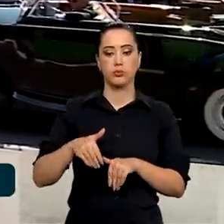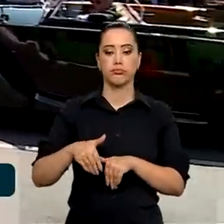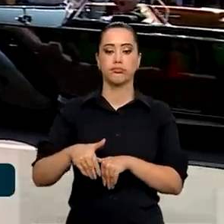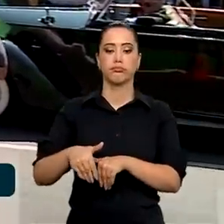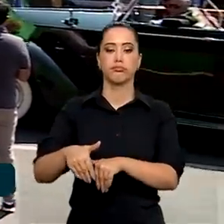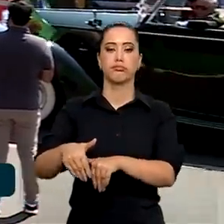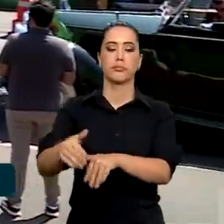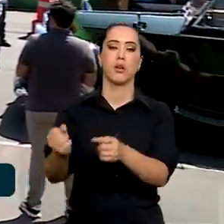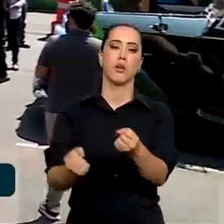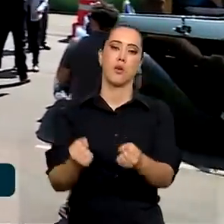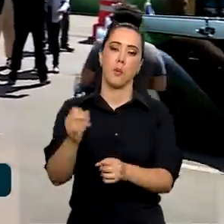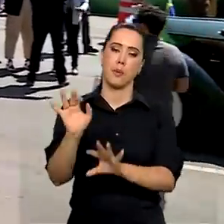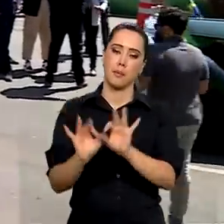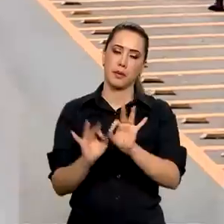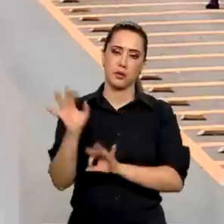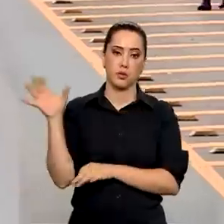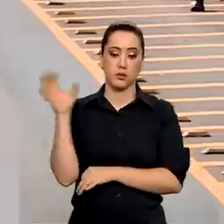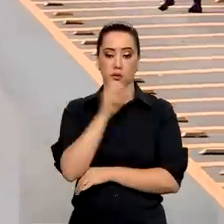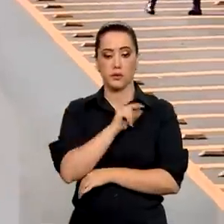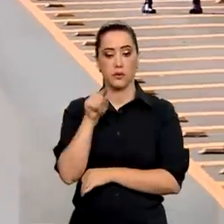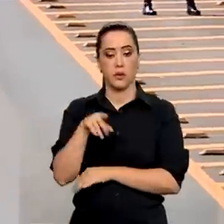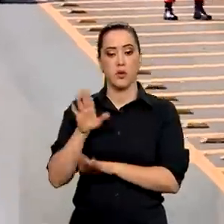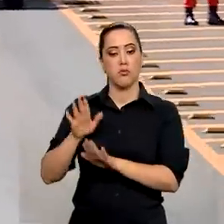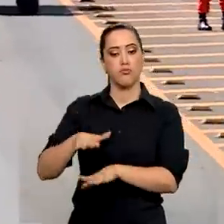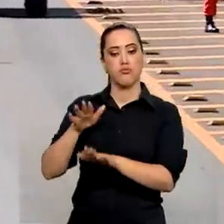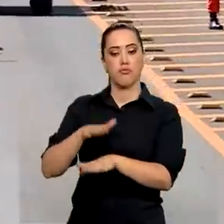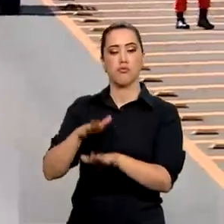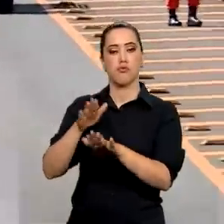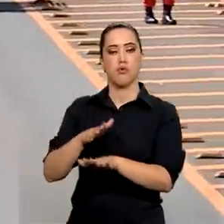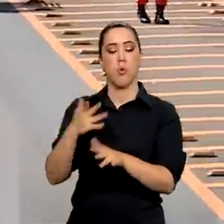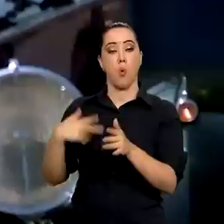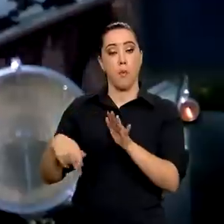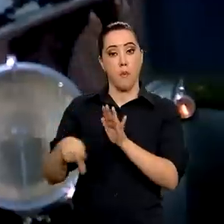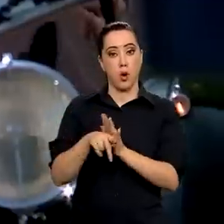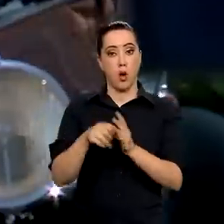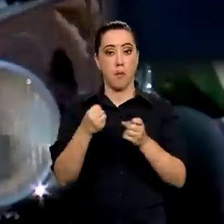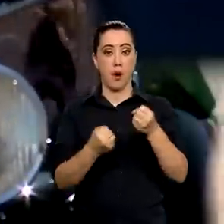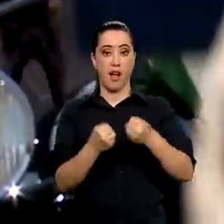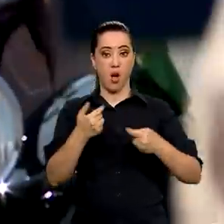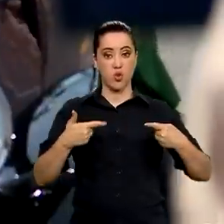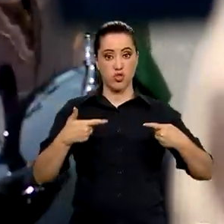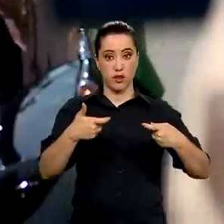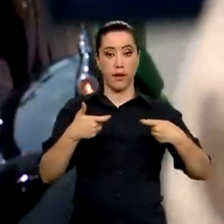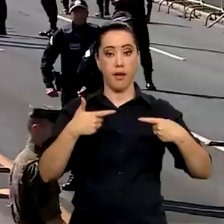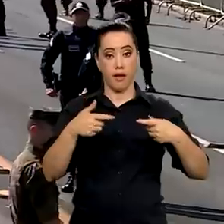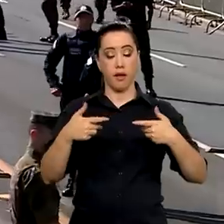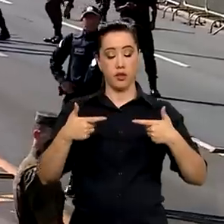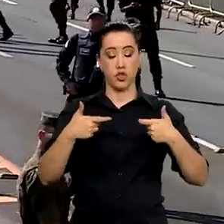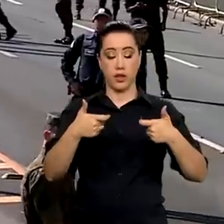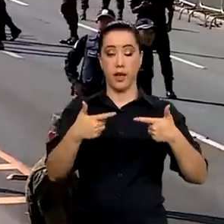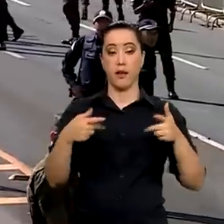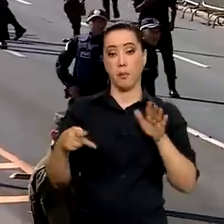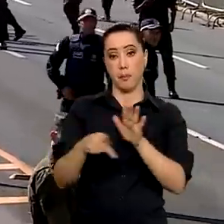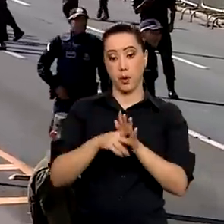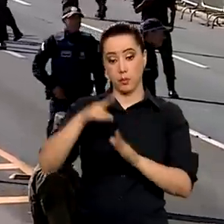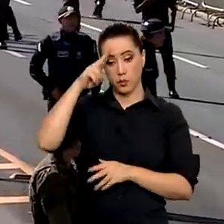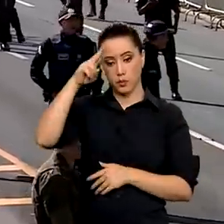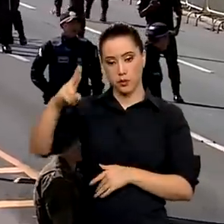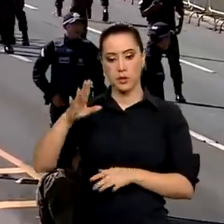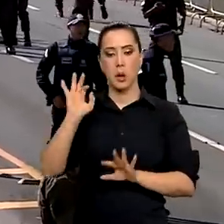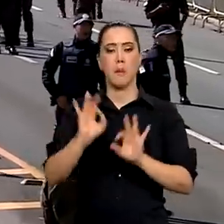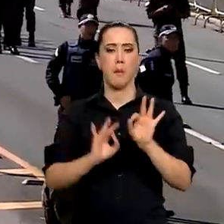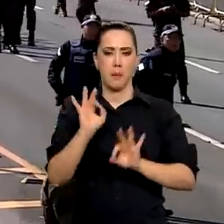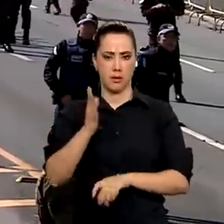preparativos estão a todo vapor. Escoltada por blindados do Exército, a equipe ensaiou a rota com contingentes militares e